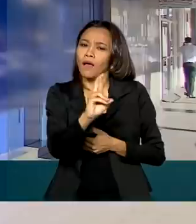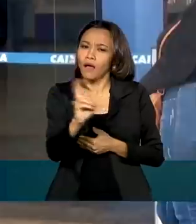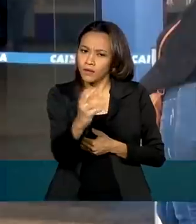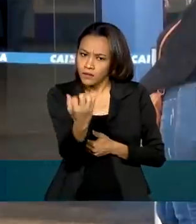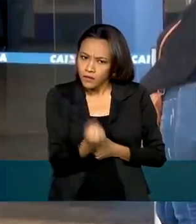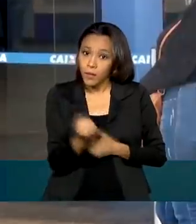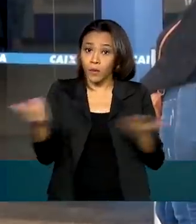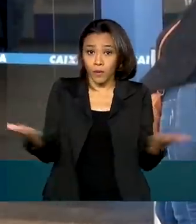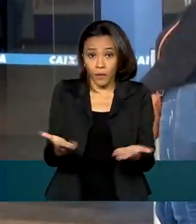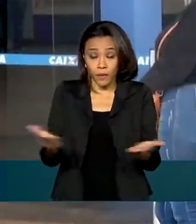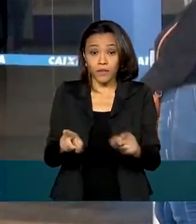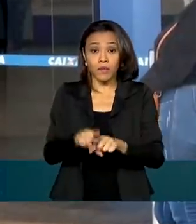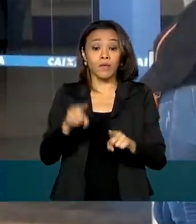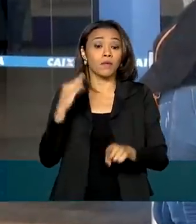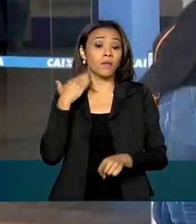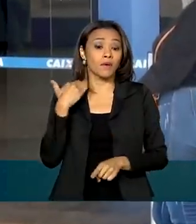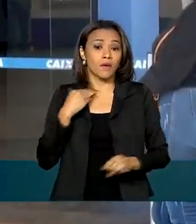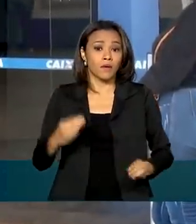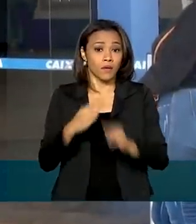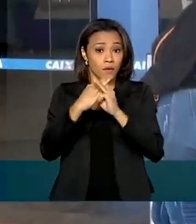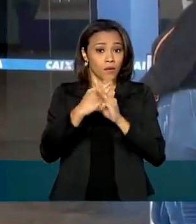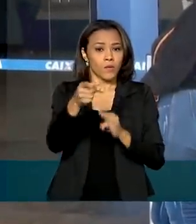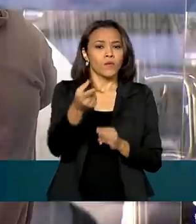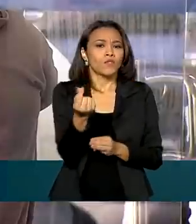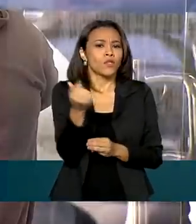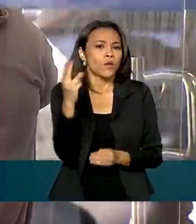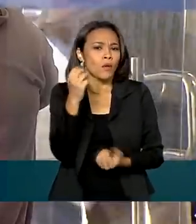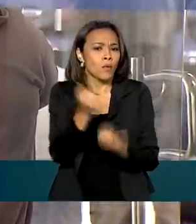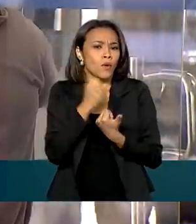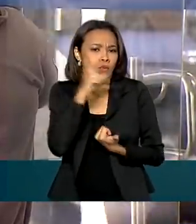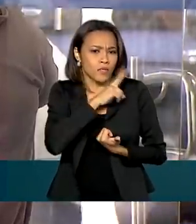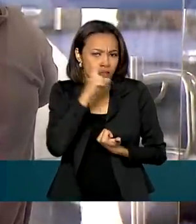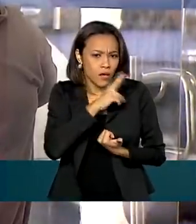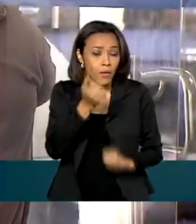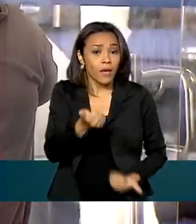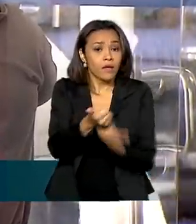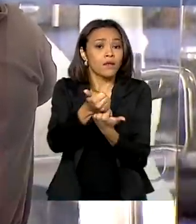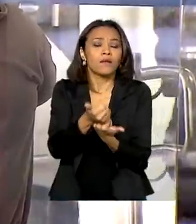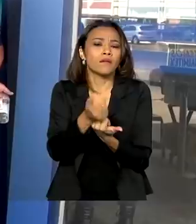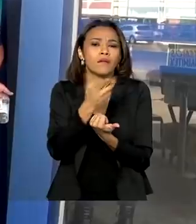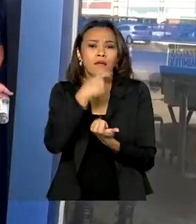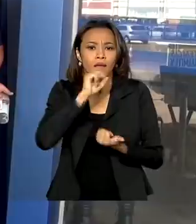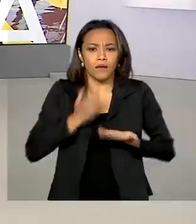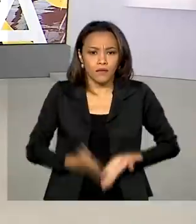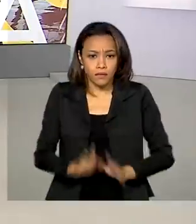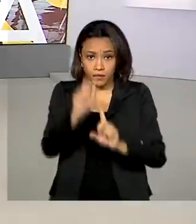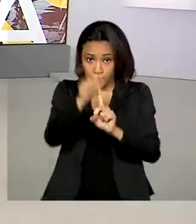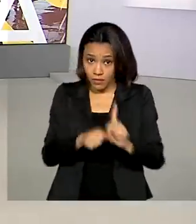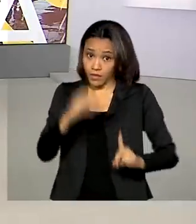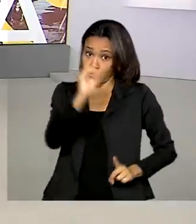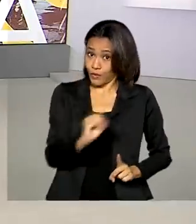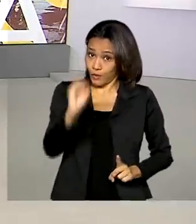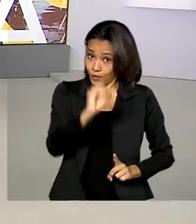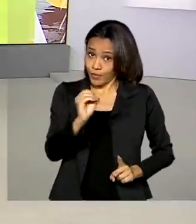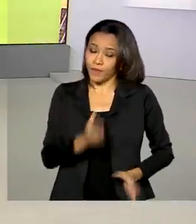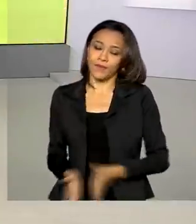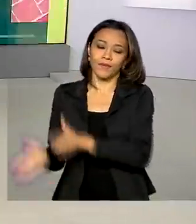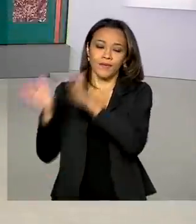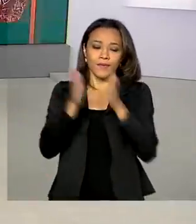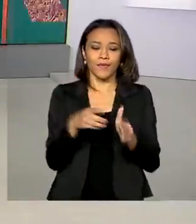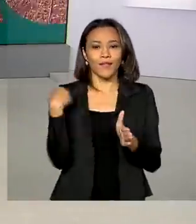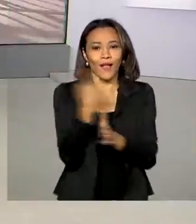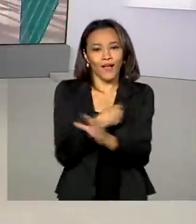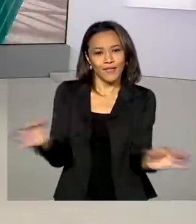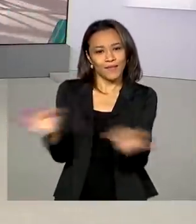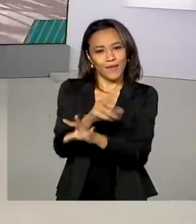libera hoje saques em dinheiro do auxílio emergencial para beneficiários nascidos em outubro. O Brasil em Dia termina aqui,